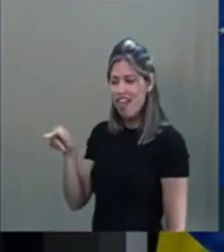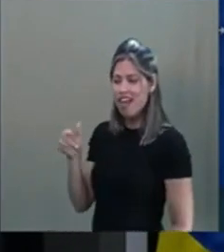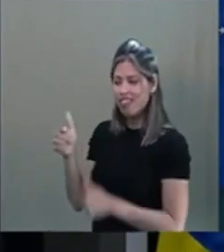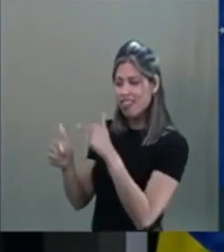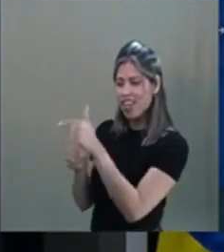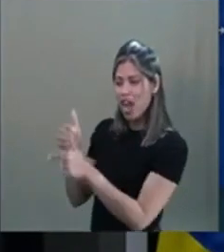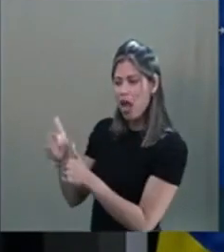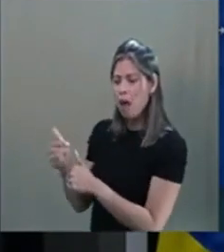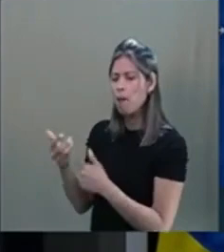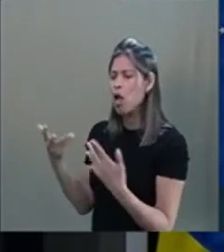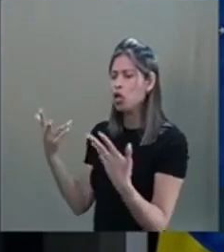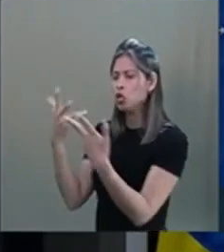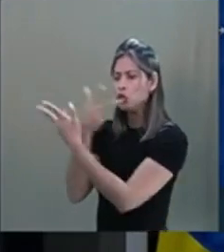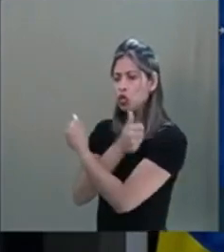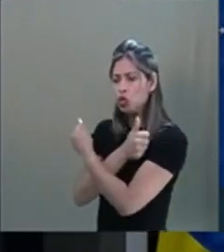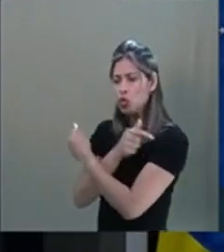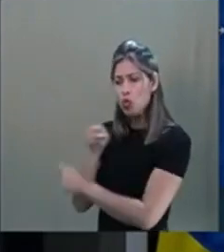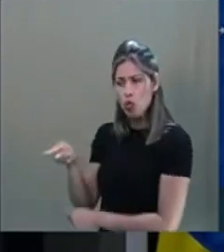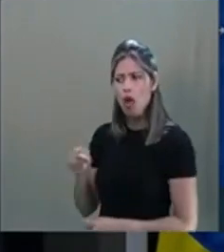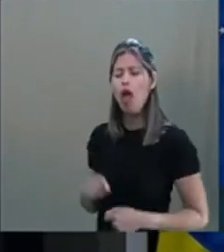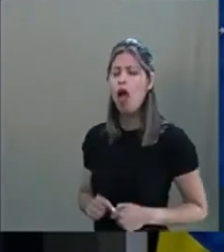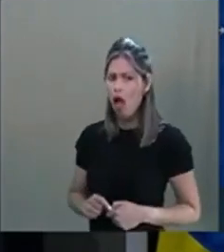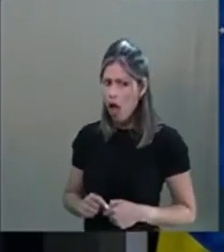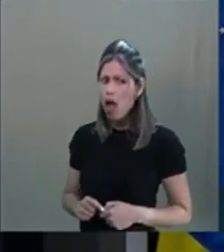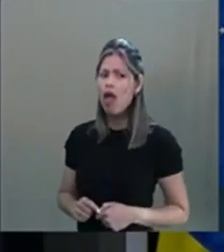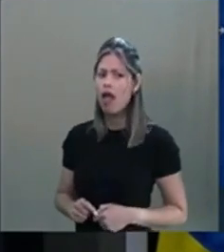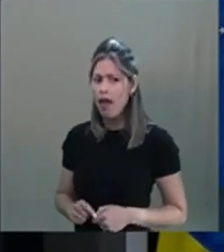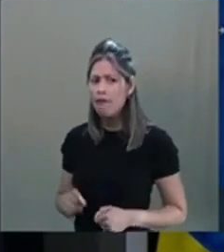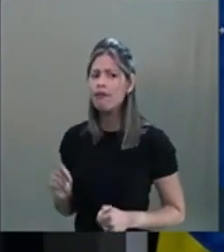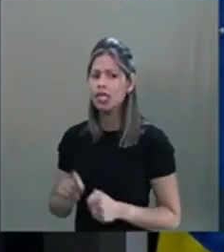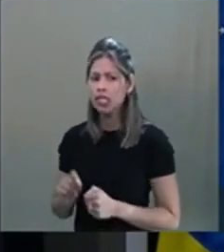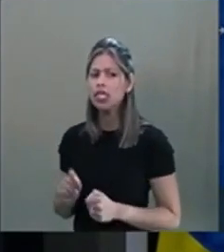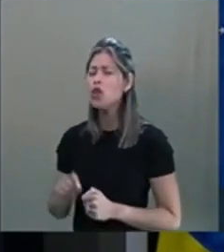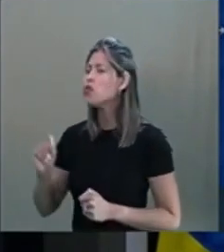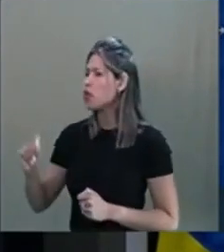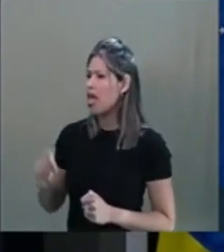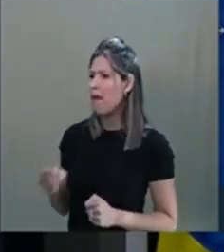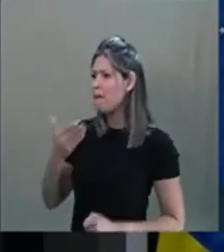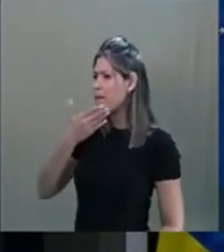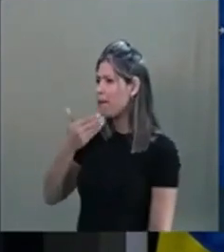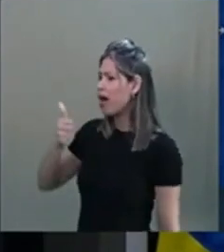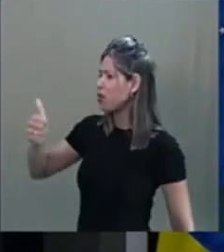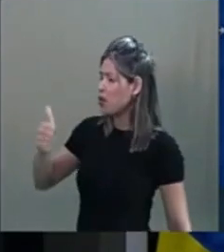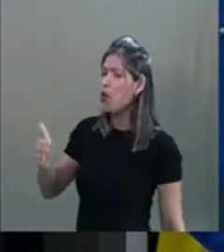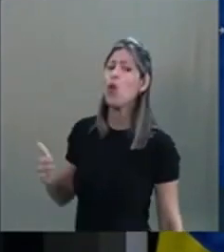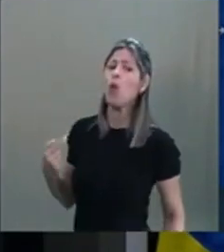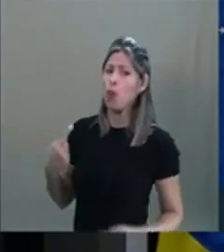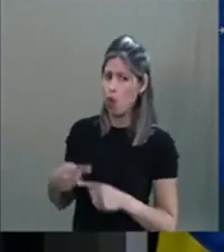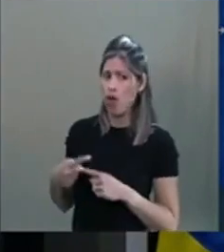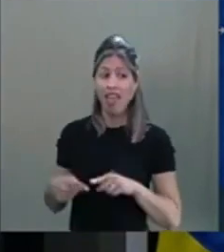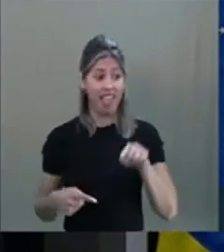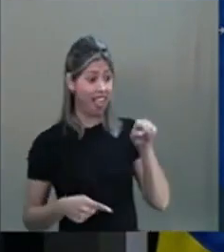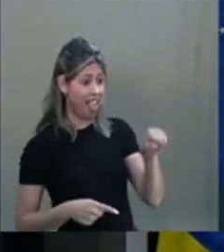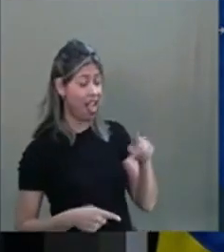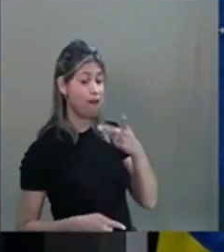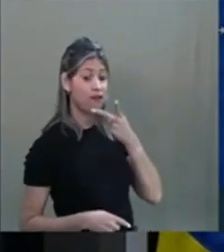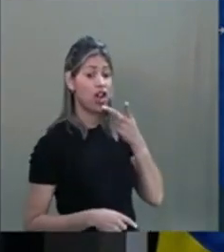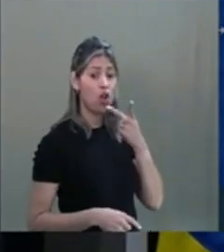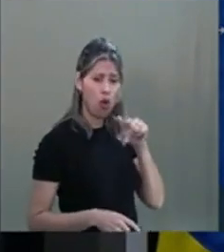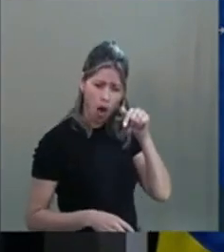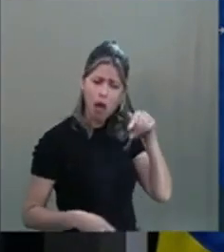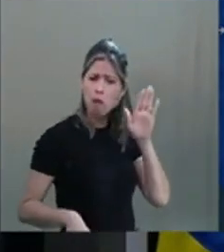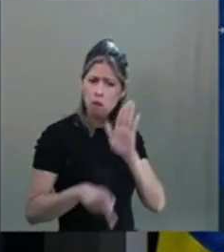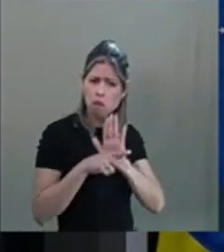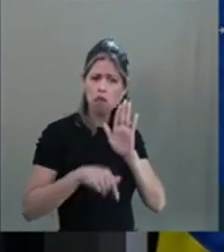ser político é estar a serviço de algo maior. E o Bert, um dia, aqui mesmo, em Brasília,